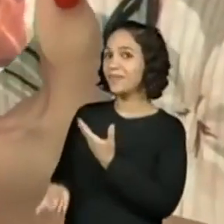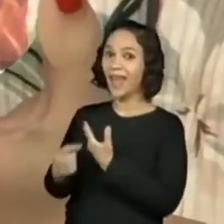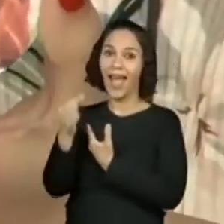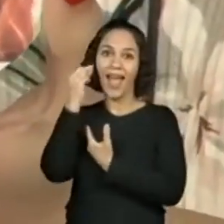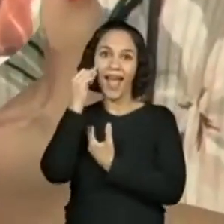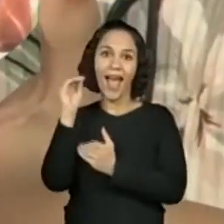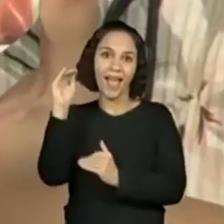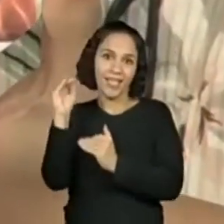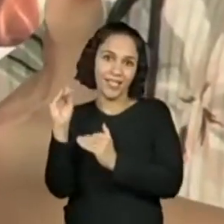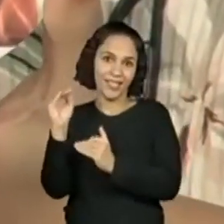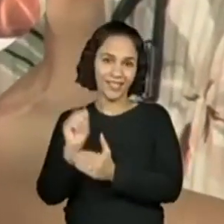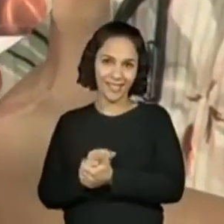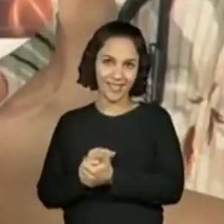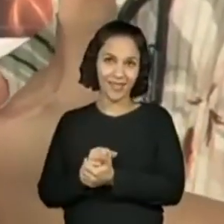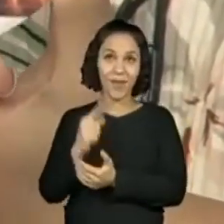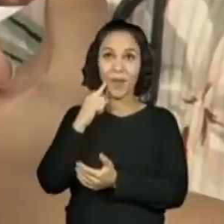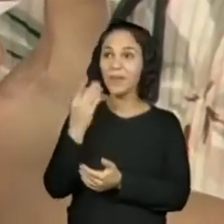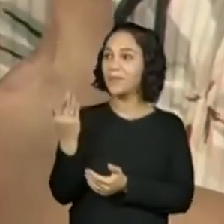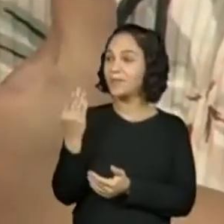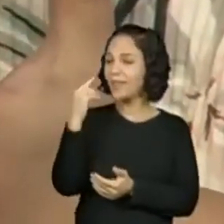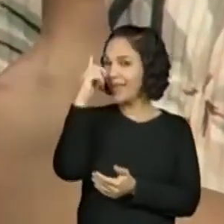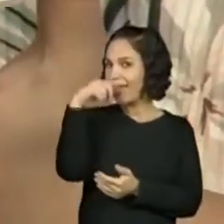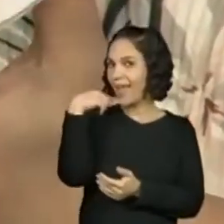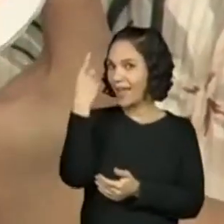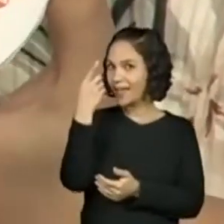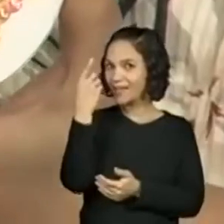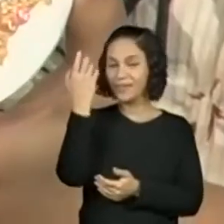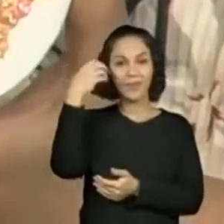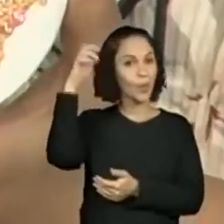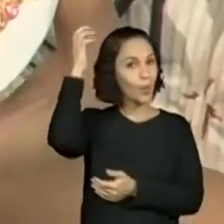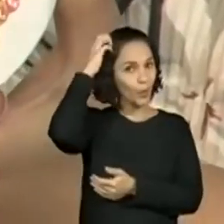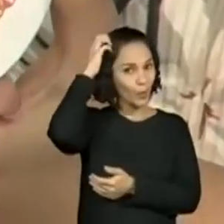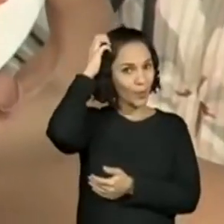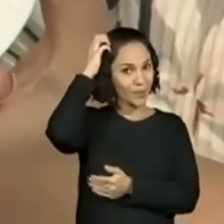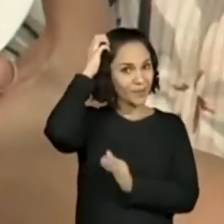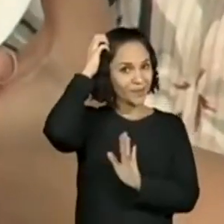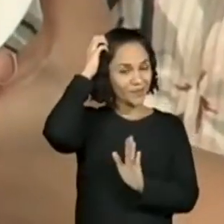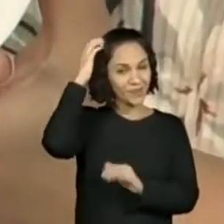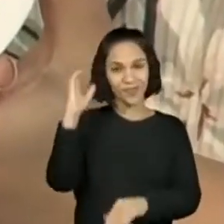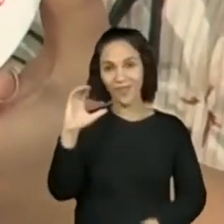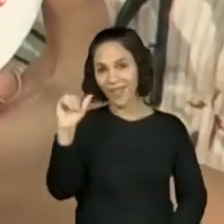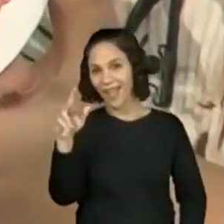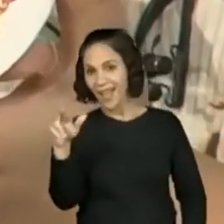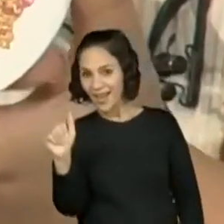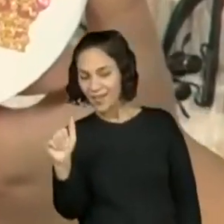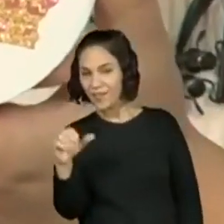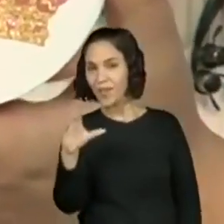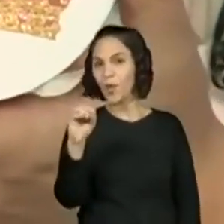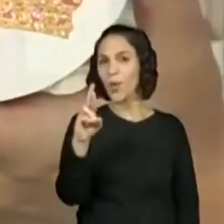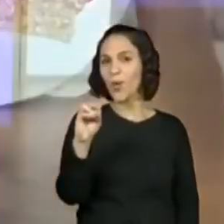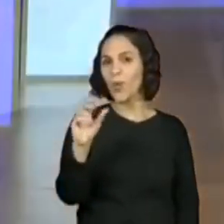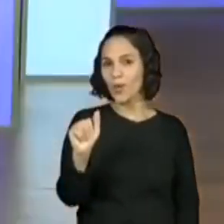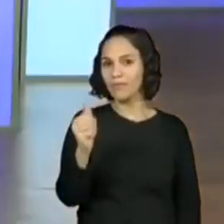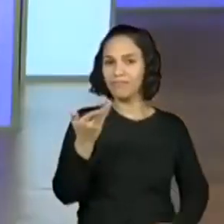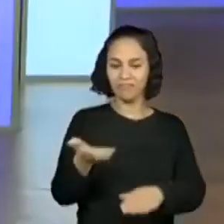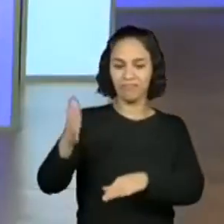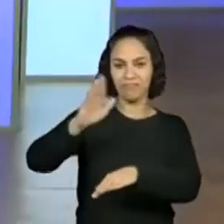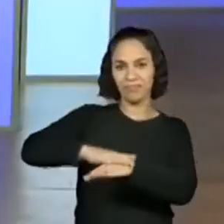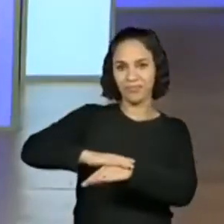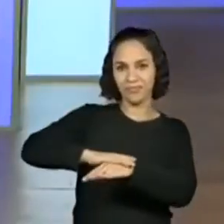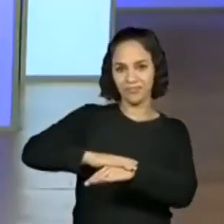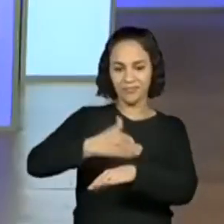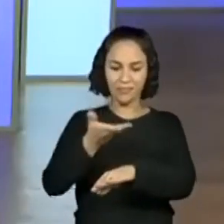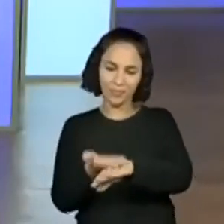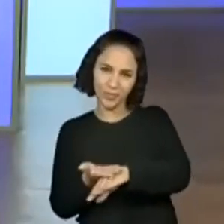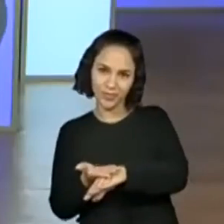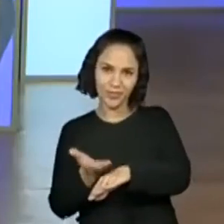Alininha, que esse lado é cara e esse lado é coroa, certo? E